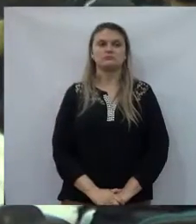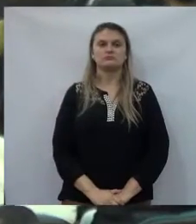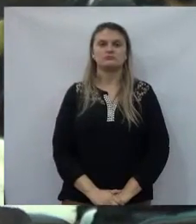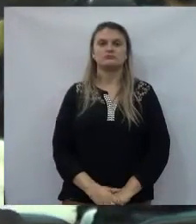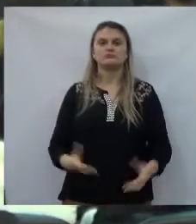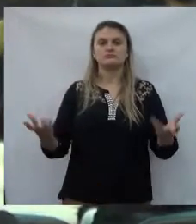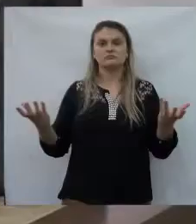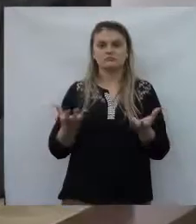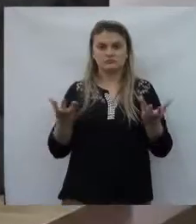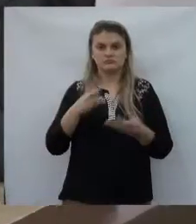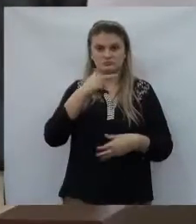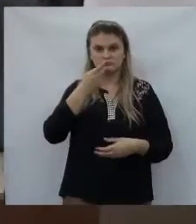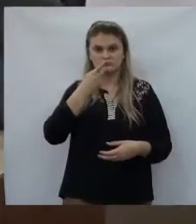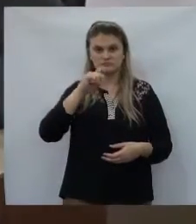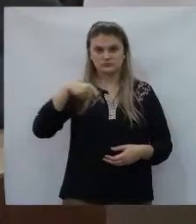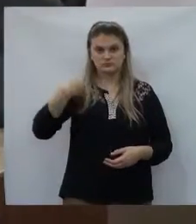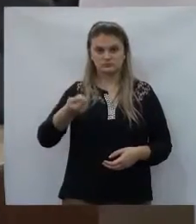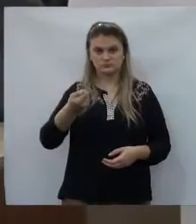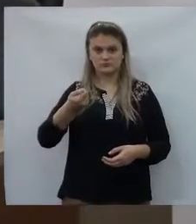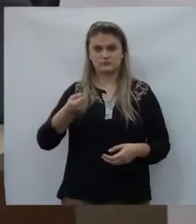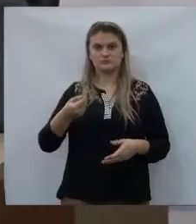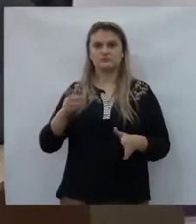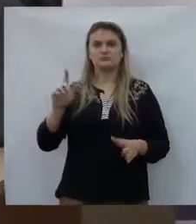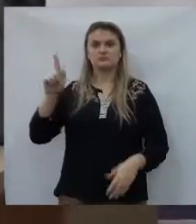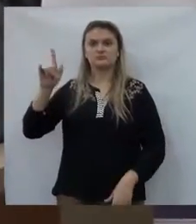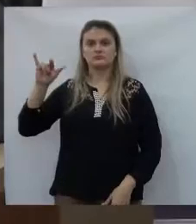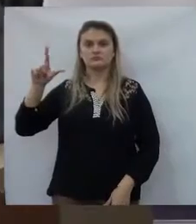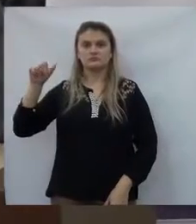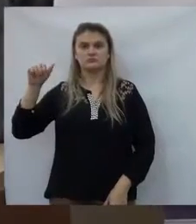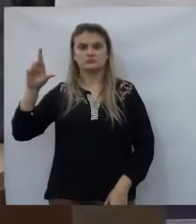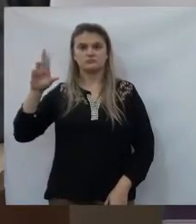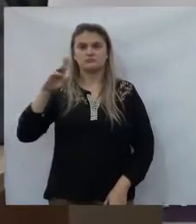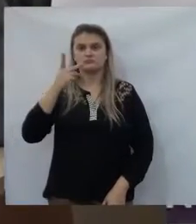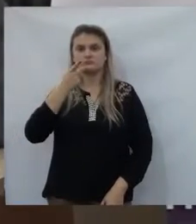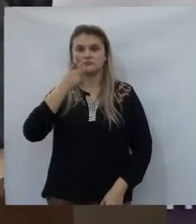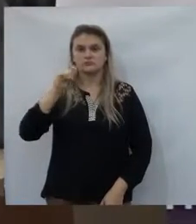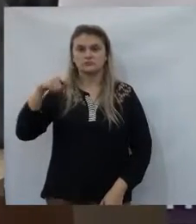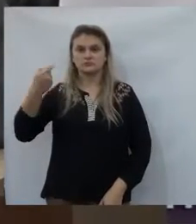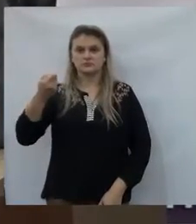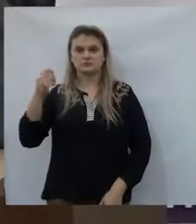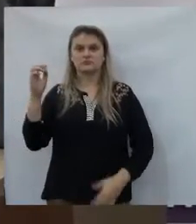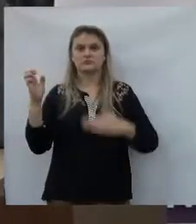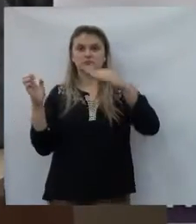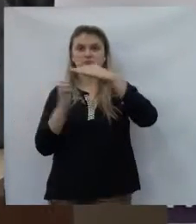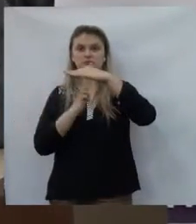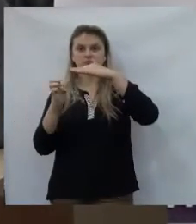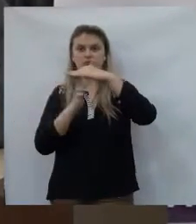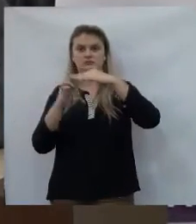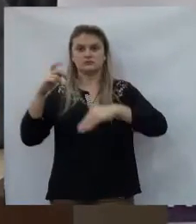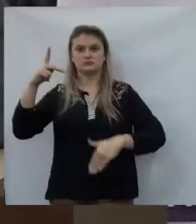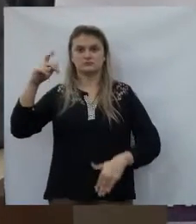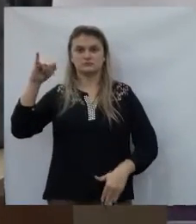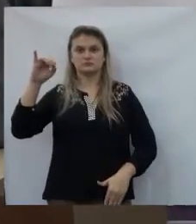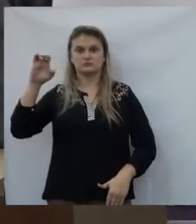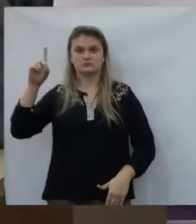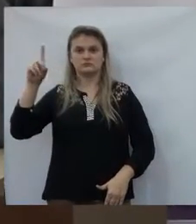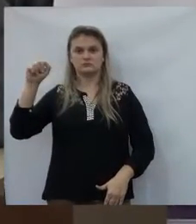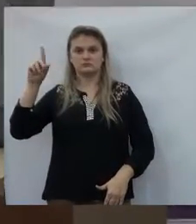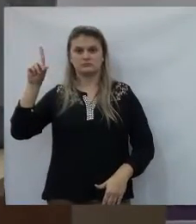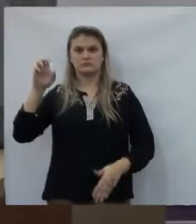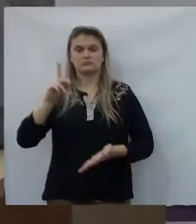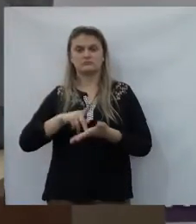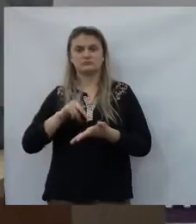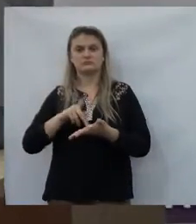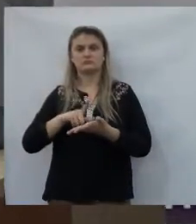Eu quero falar a respeito do que o Gilmar, já a gente tinha que falar a respeito da empresa Piedade, realmente o